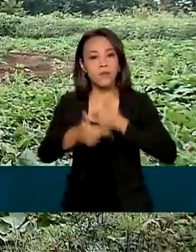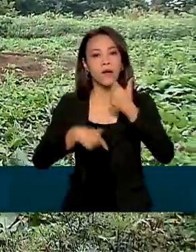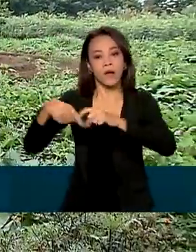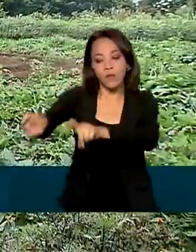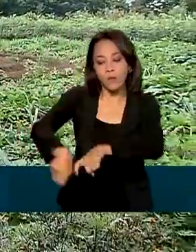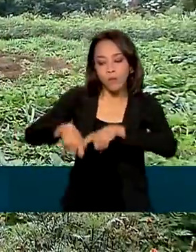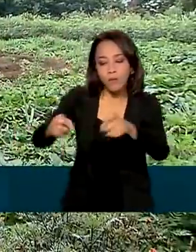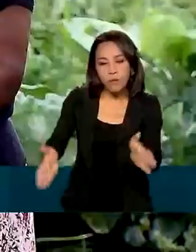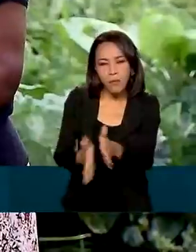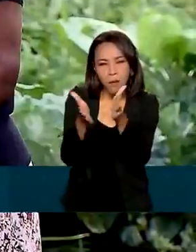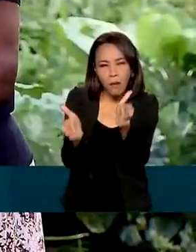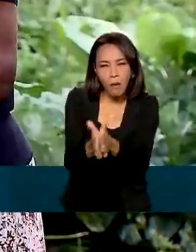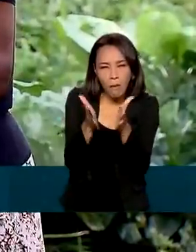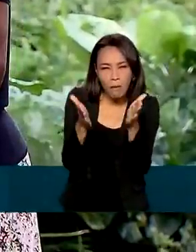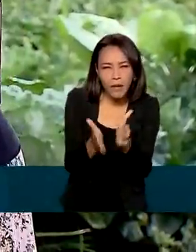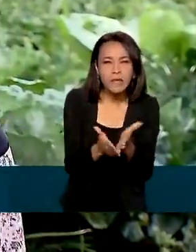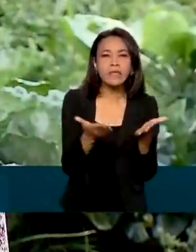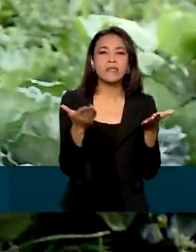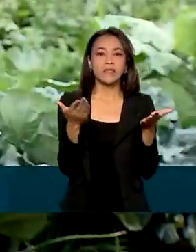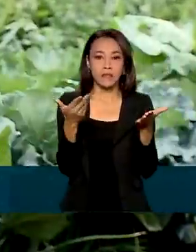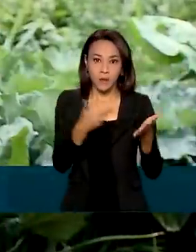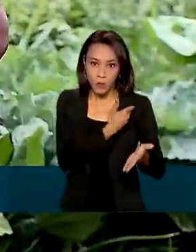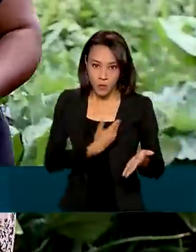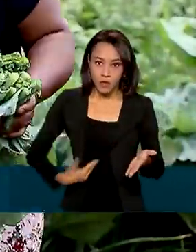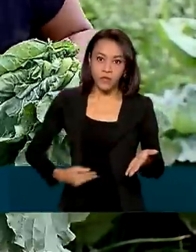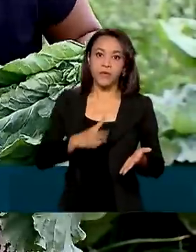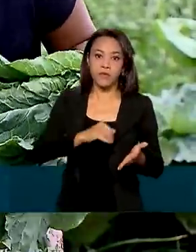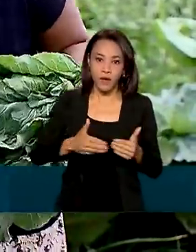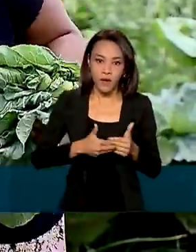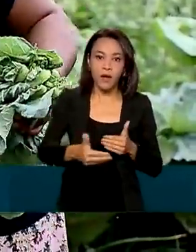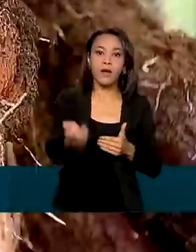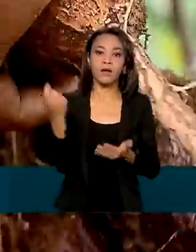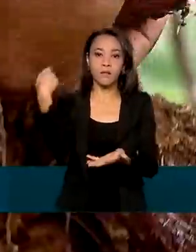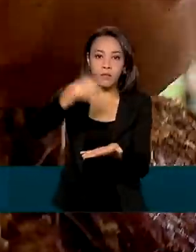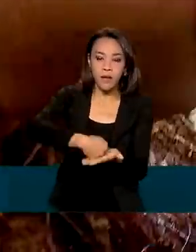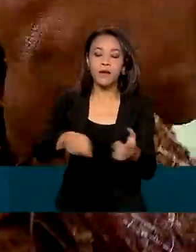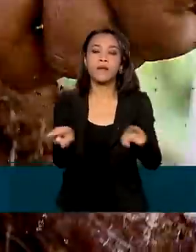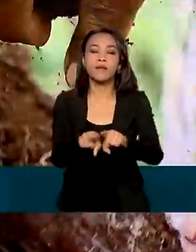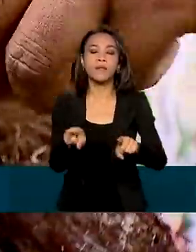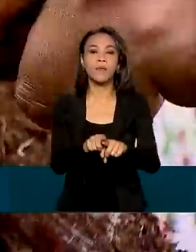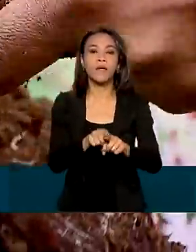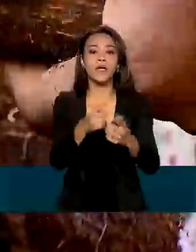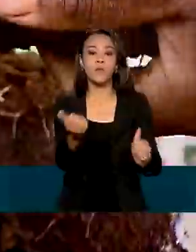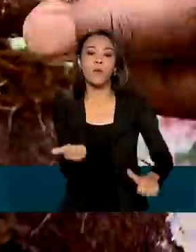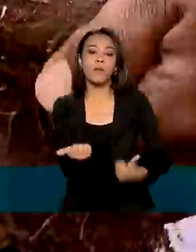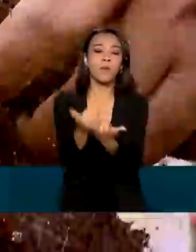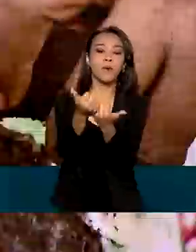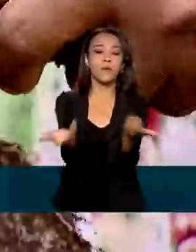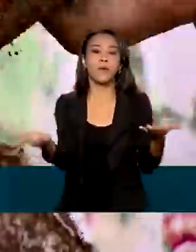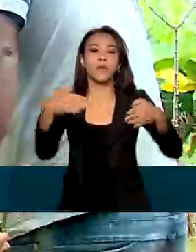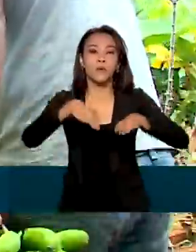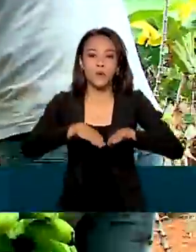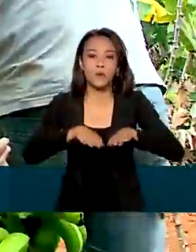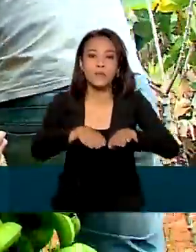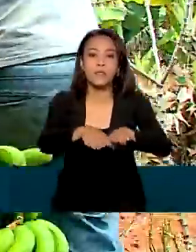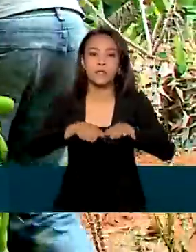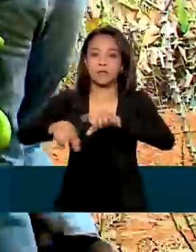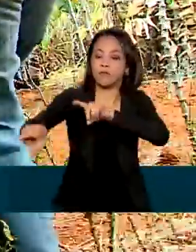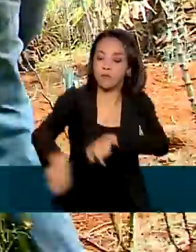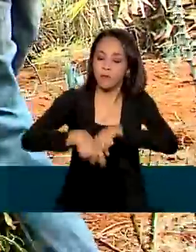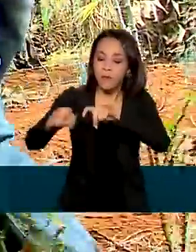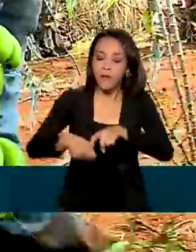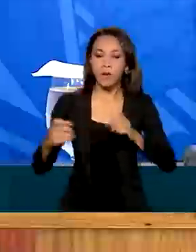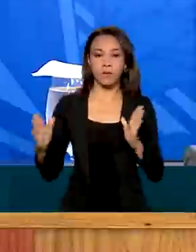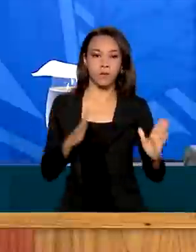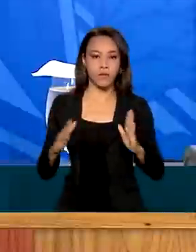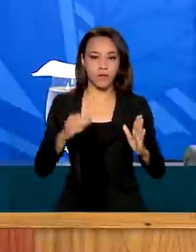pobreza e de extrema pobreza, o governo deve pagar também o Auxílio Inclusão Produtiva Rural por até 36